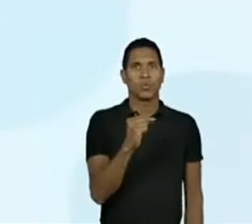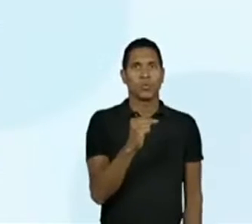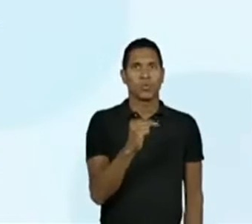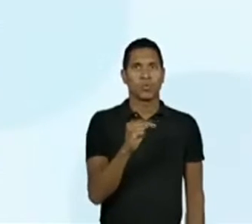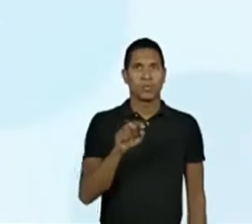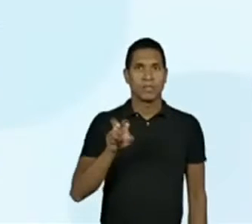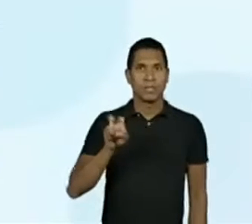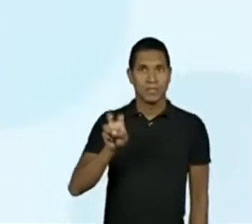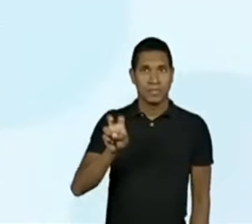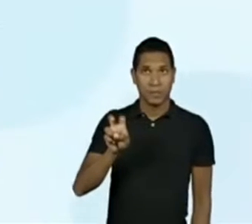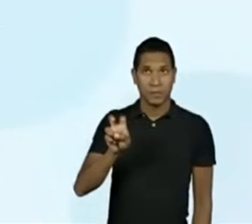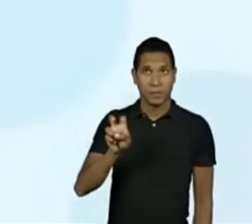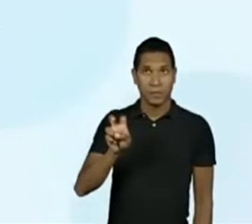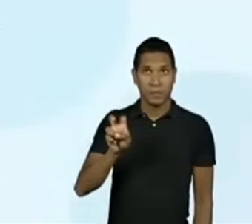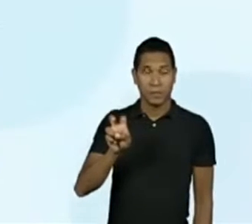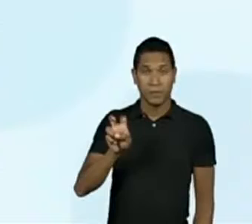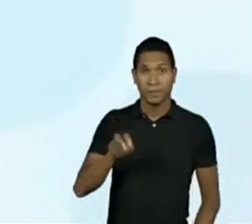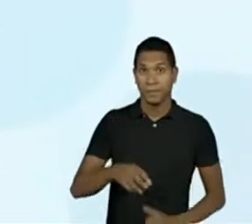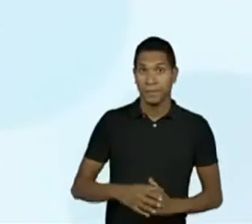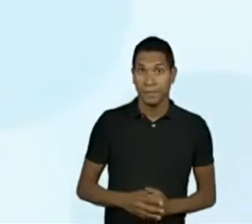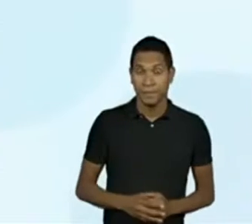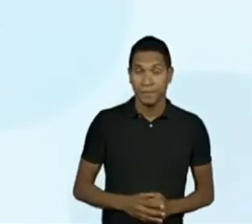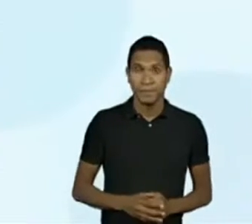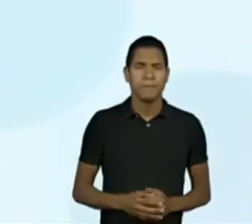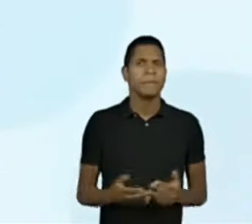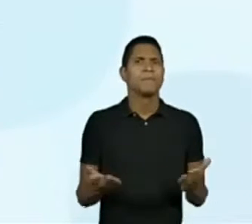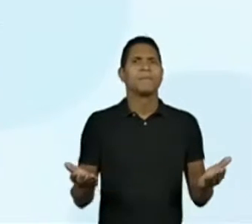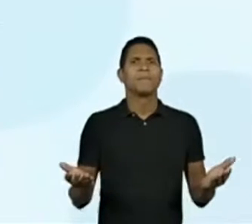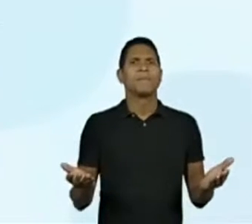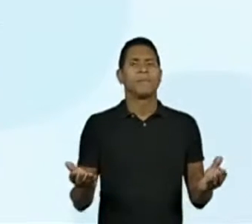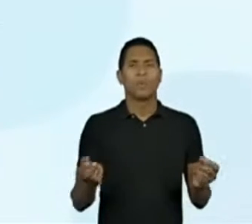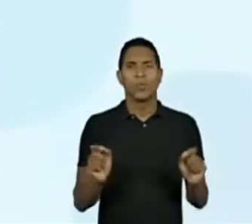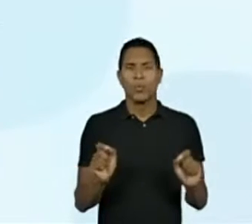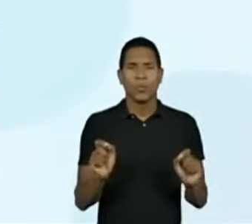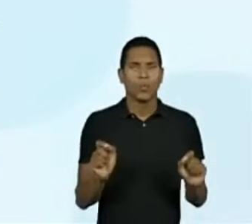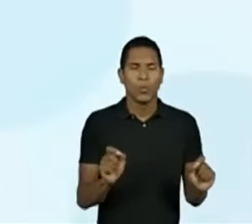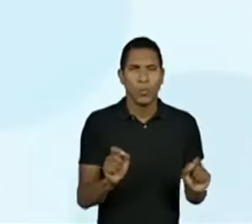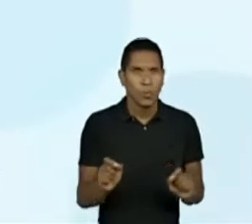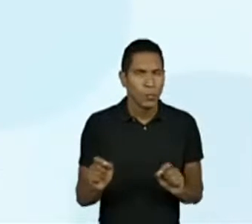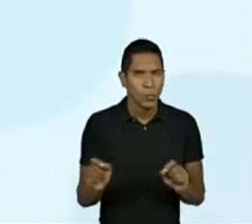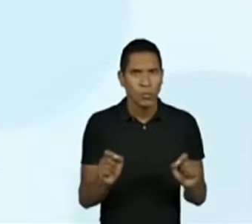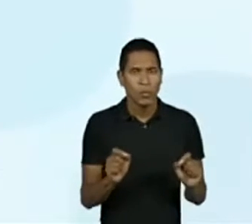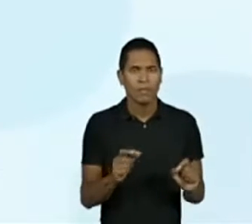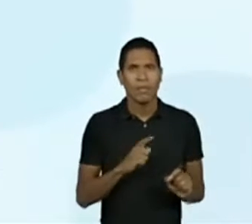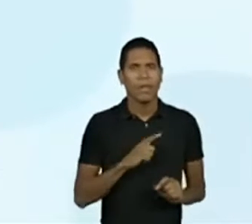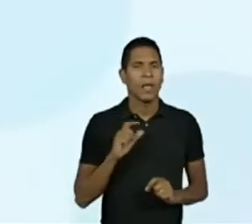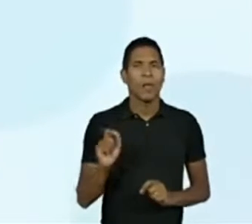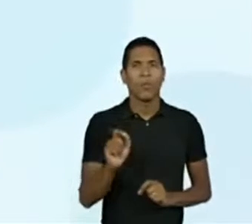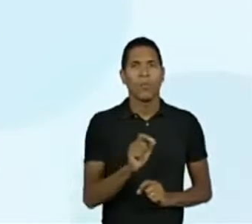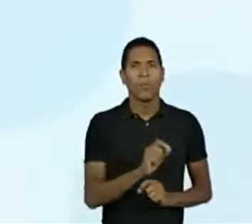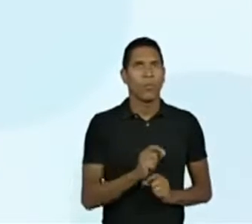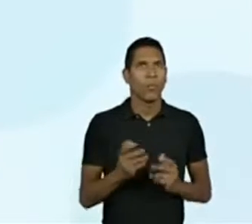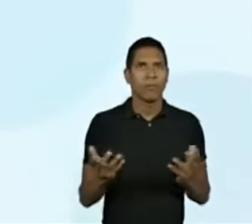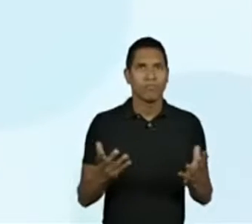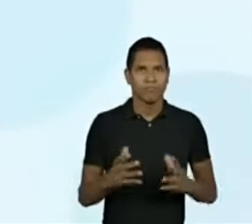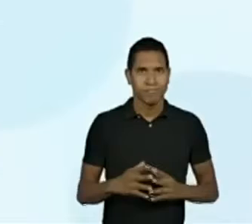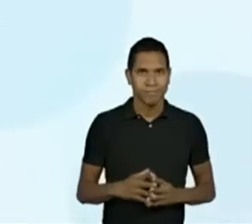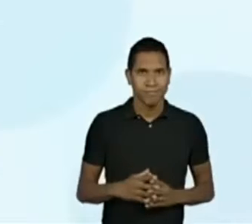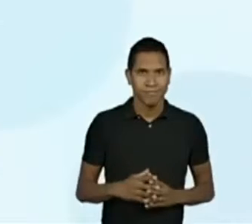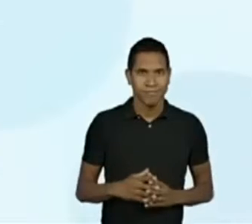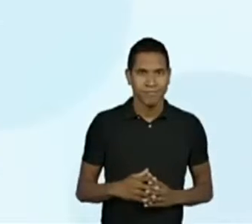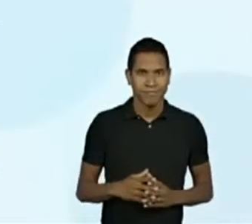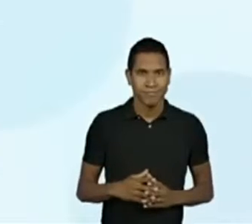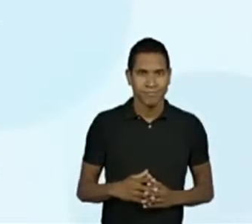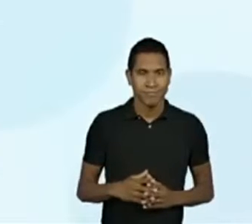Qual seria a temperatura registrada após essa queda? Após essa queda de temperatura? 22